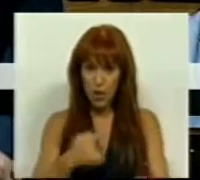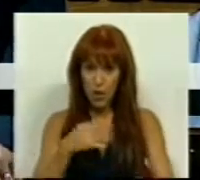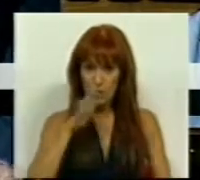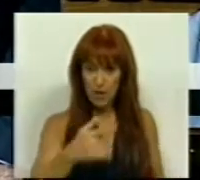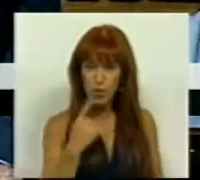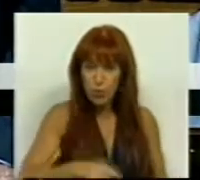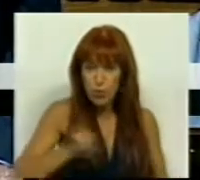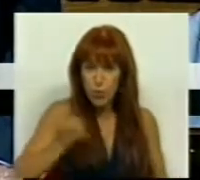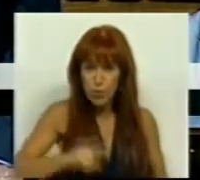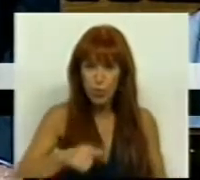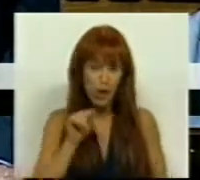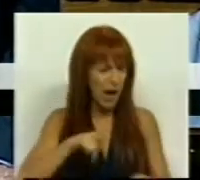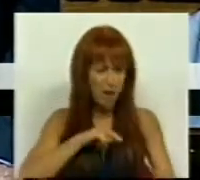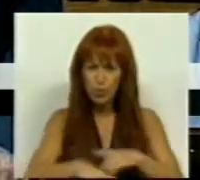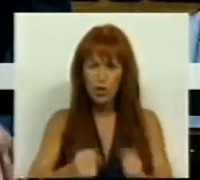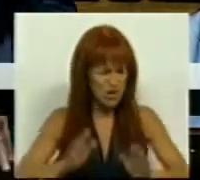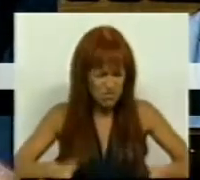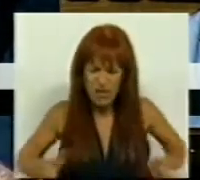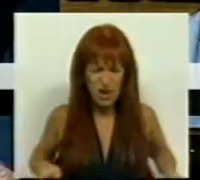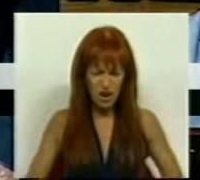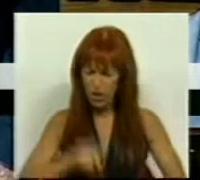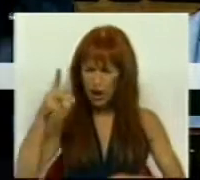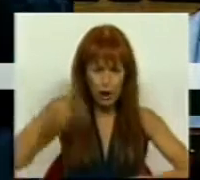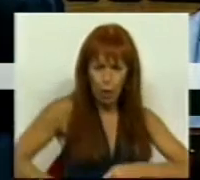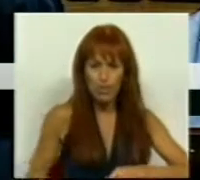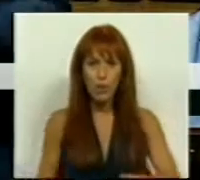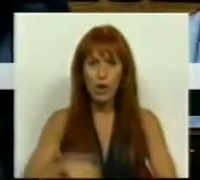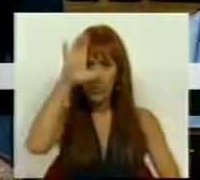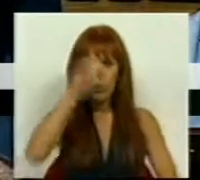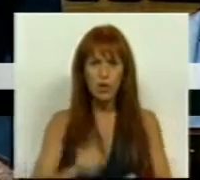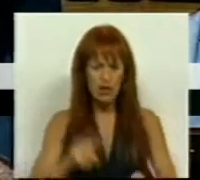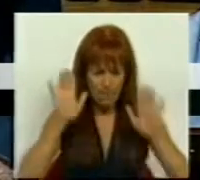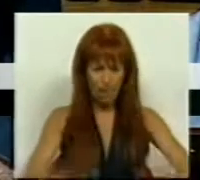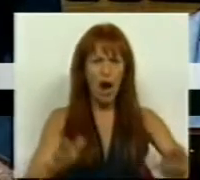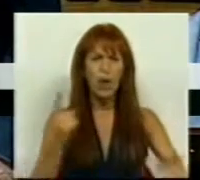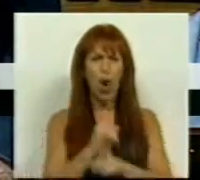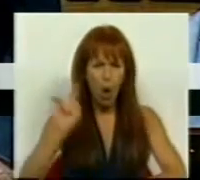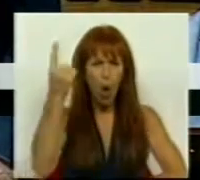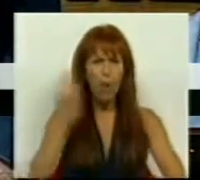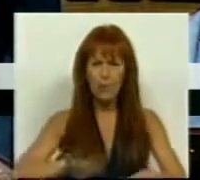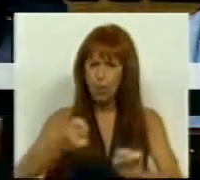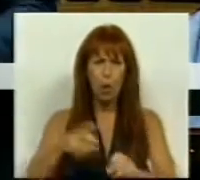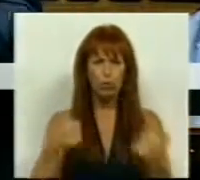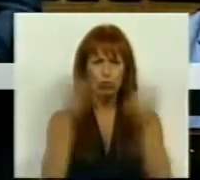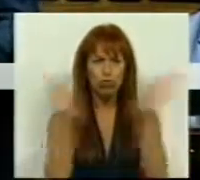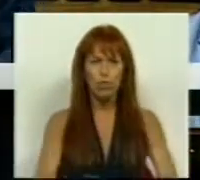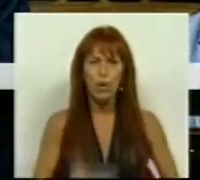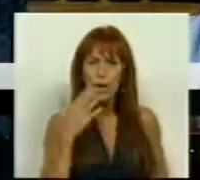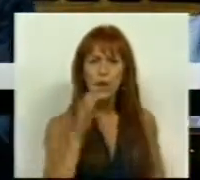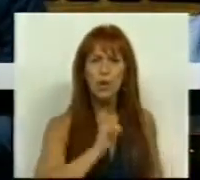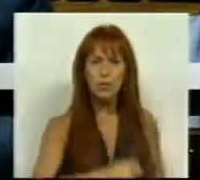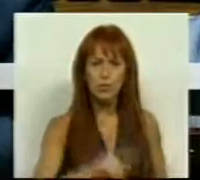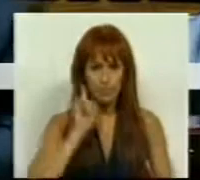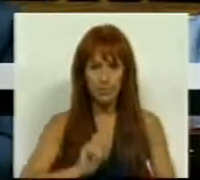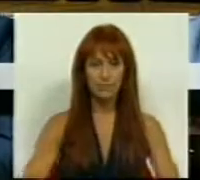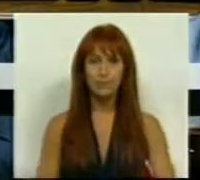isso que nós dizemos tantas vezes que esta política tem de ser interrompida e este Governo travado, porque senão dá cabo do resto. Muito obrigado, Sr.